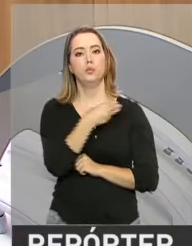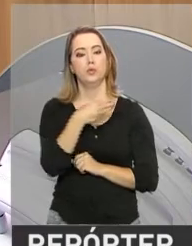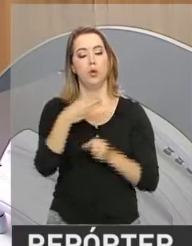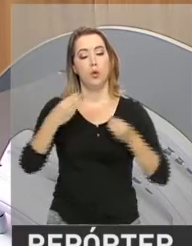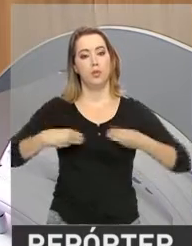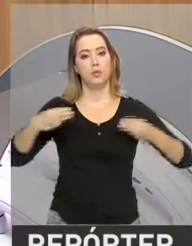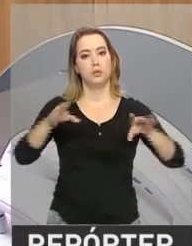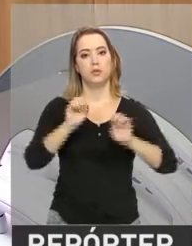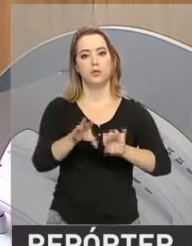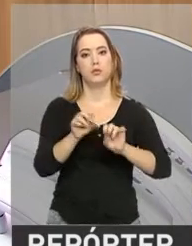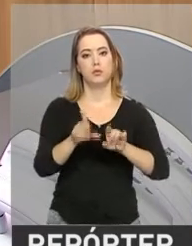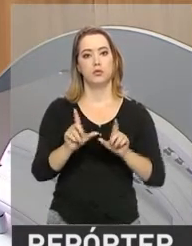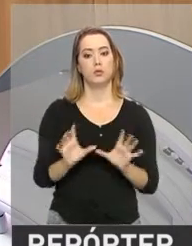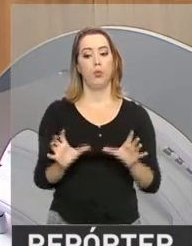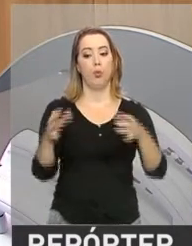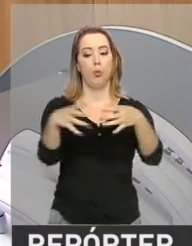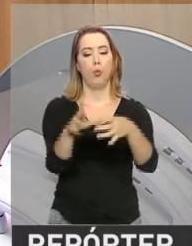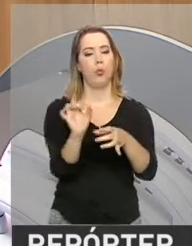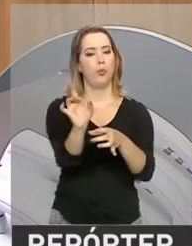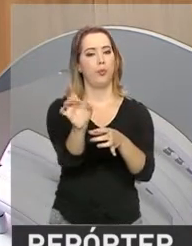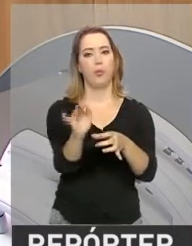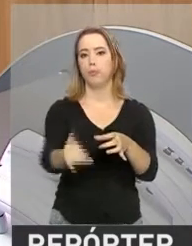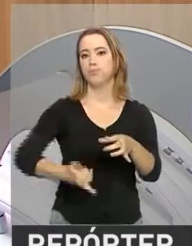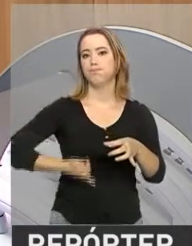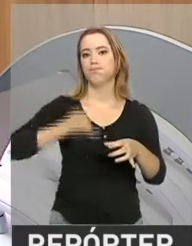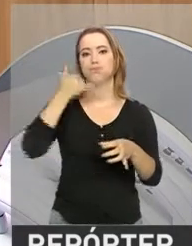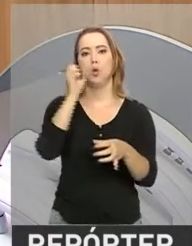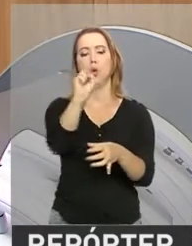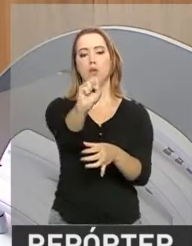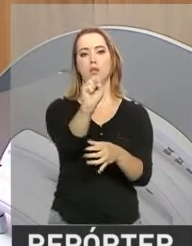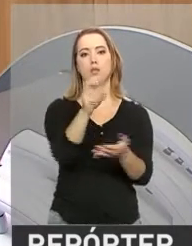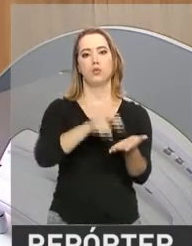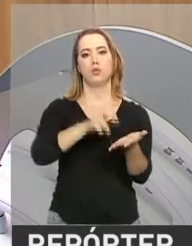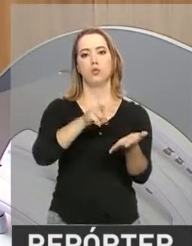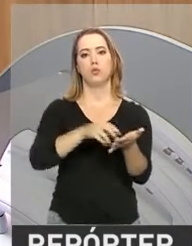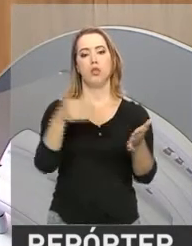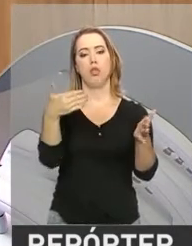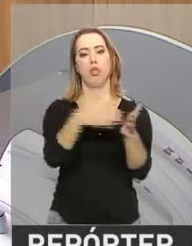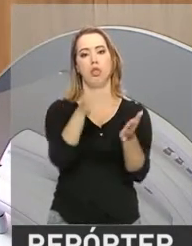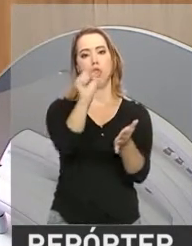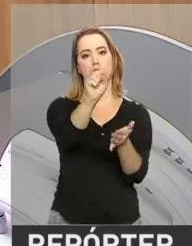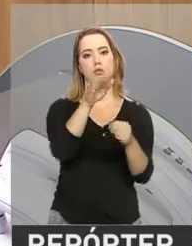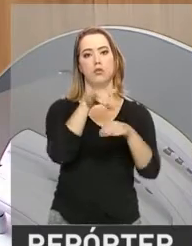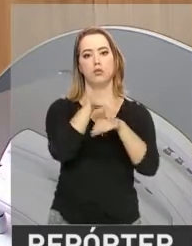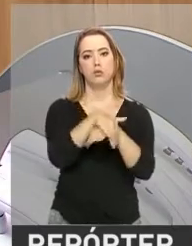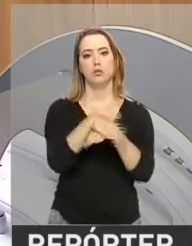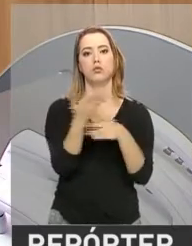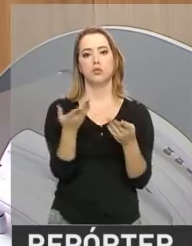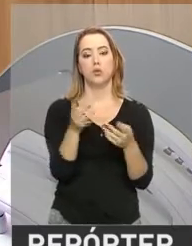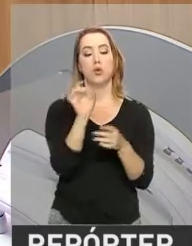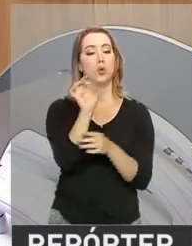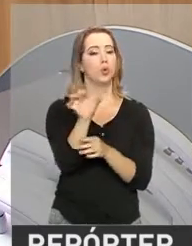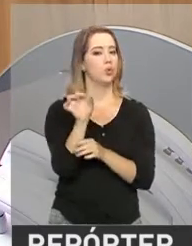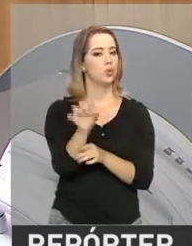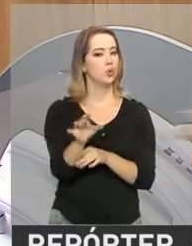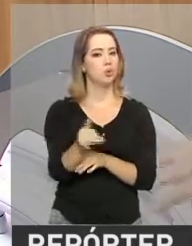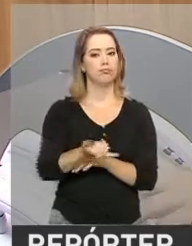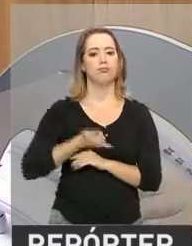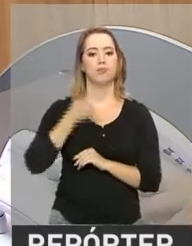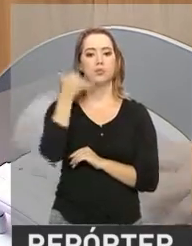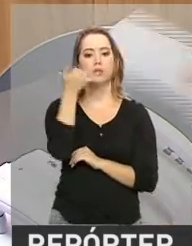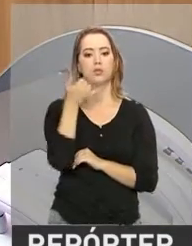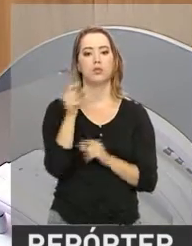disponibilizou uma central de atendimento que funciona das 8 da manhã às 8 da noite. Basta o candidato